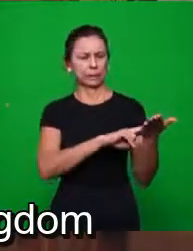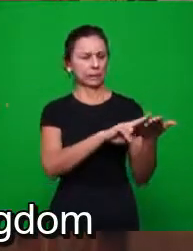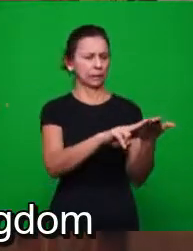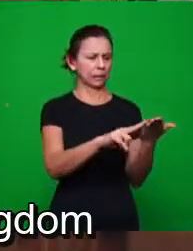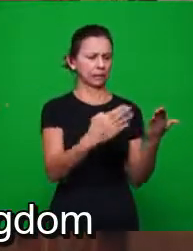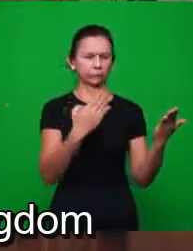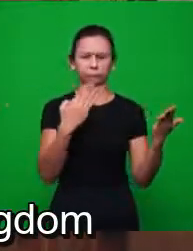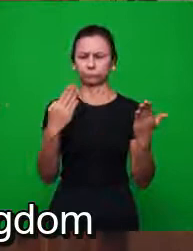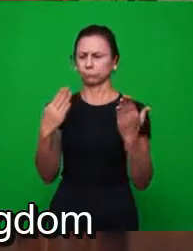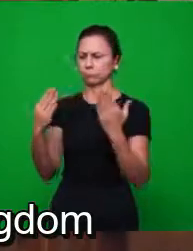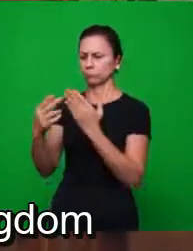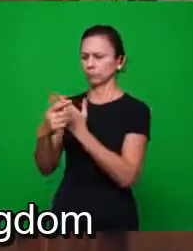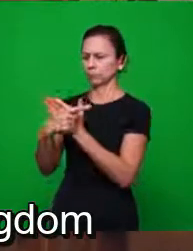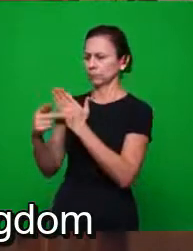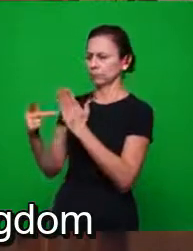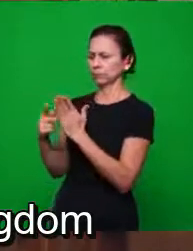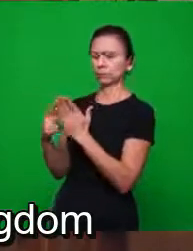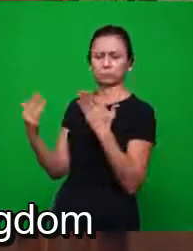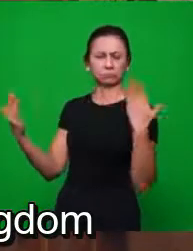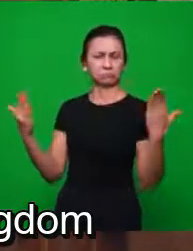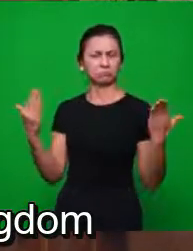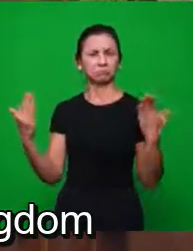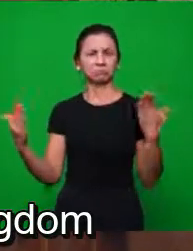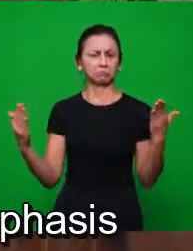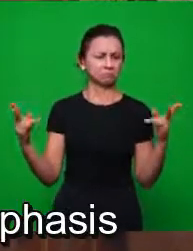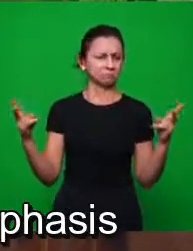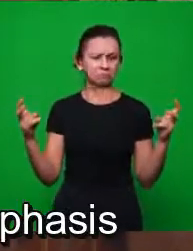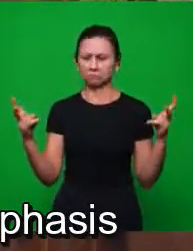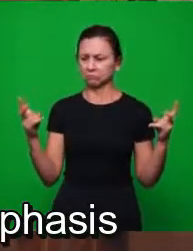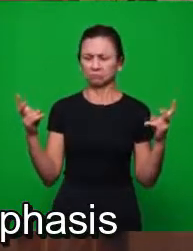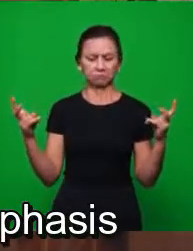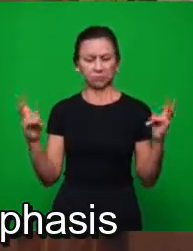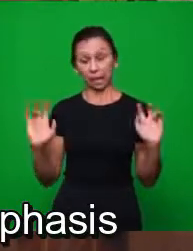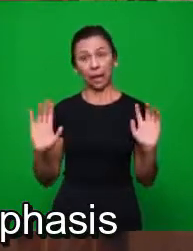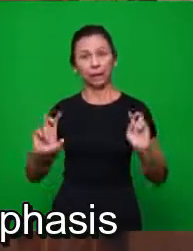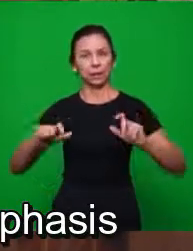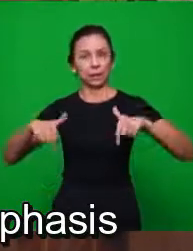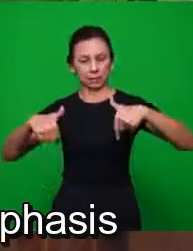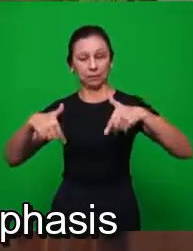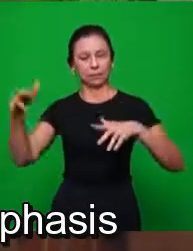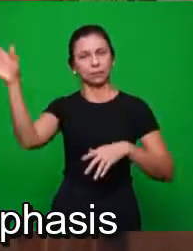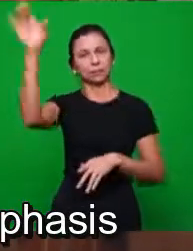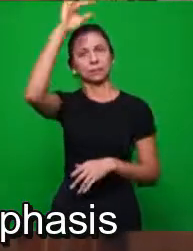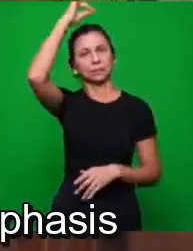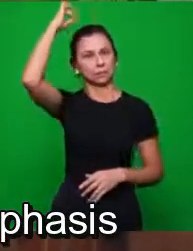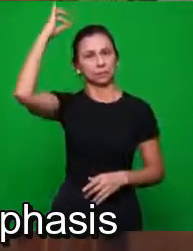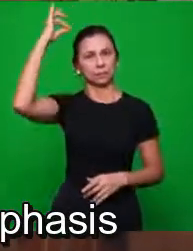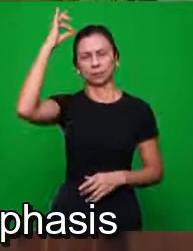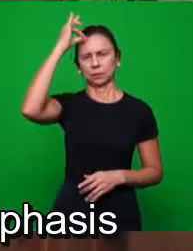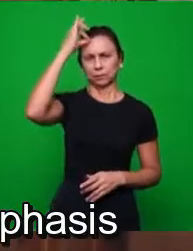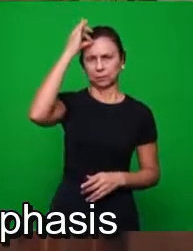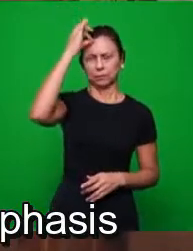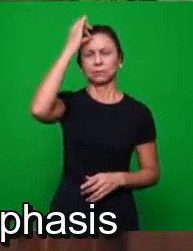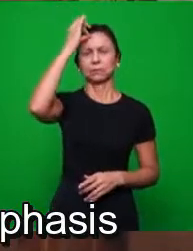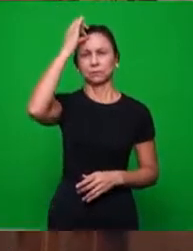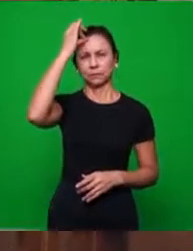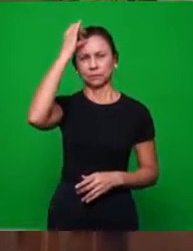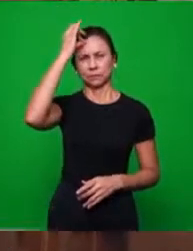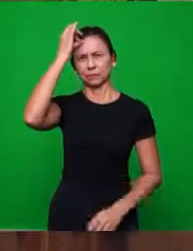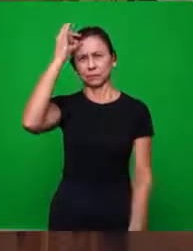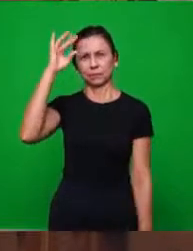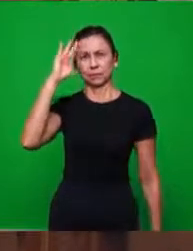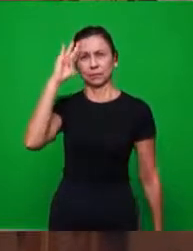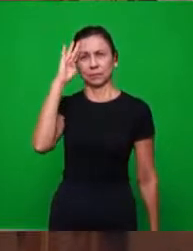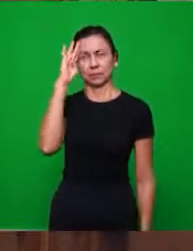correspondente parábola do reino e a operação do Espírito Santo e a sua ênfase